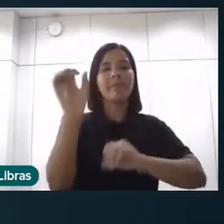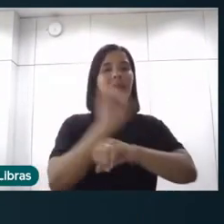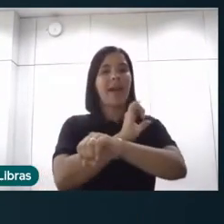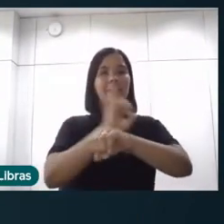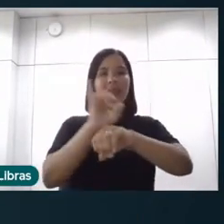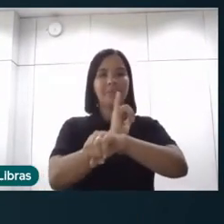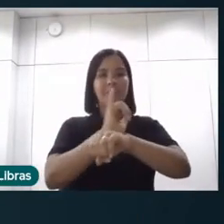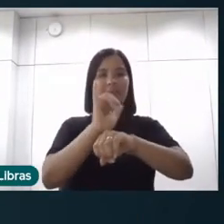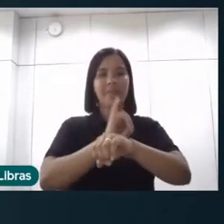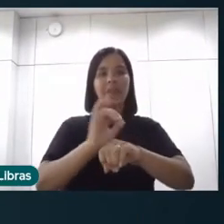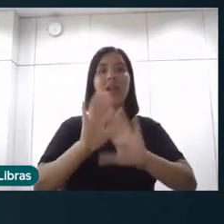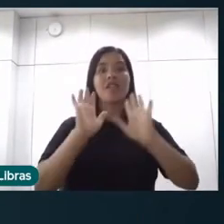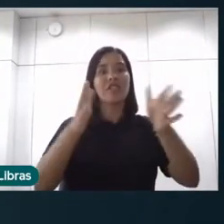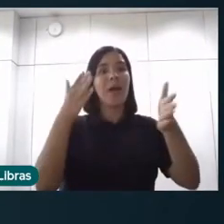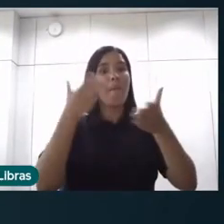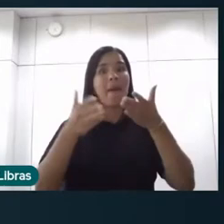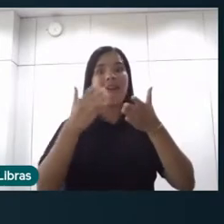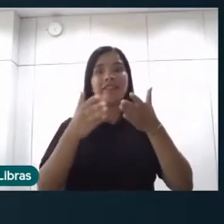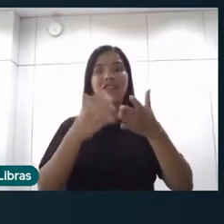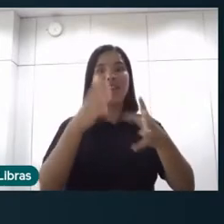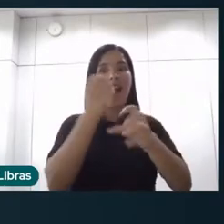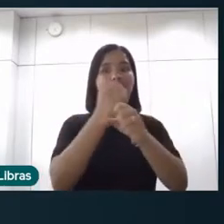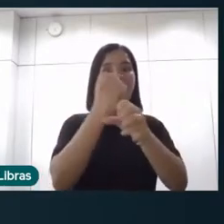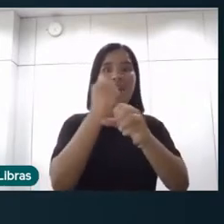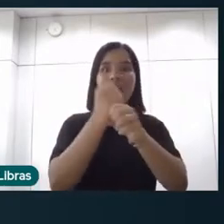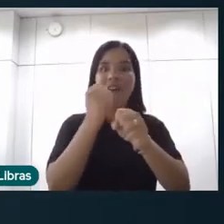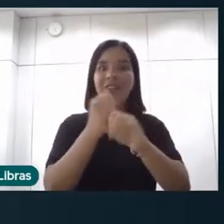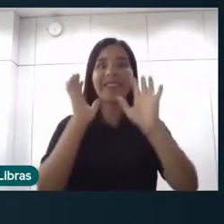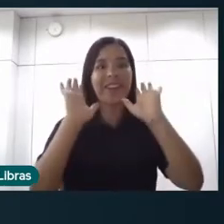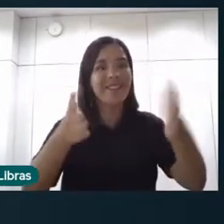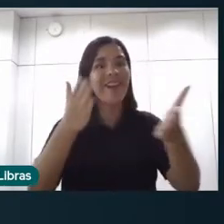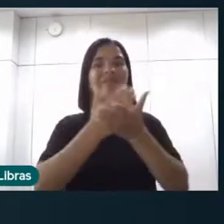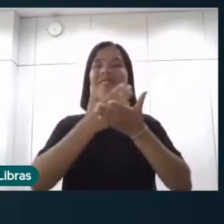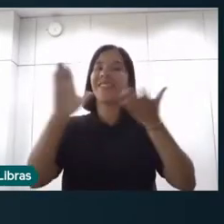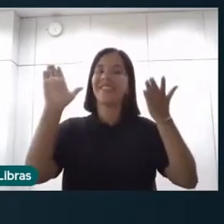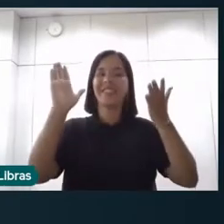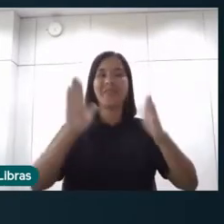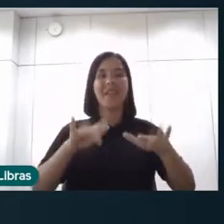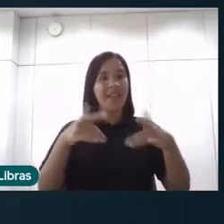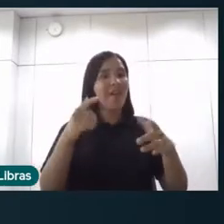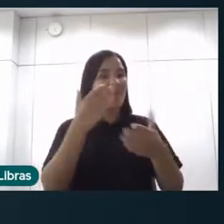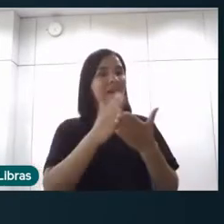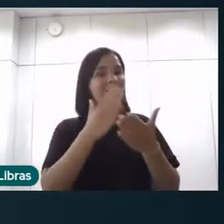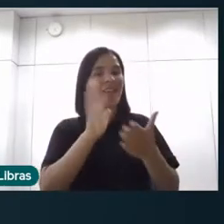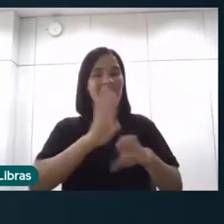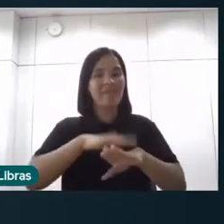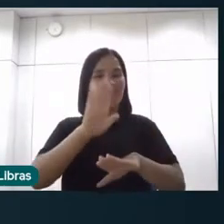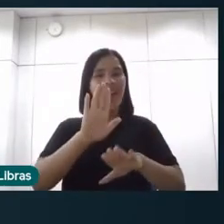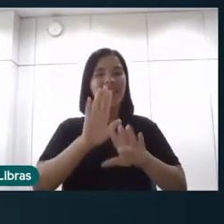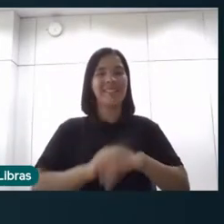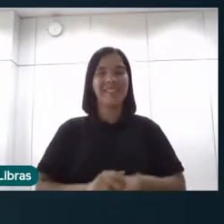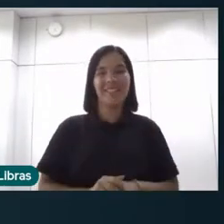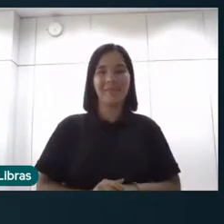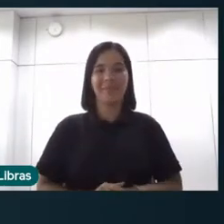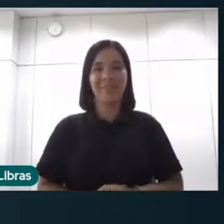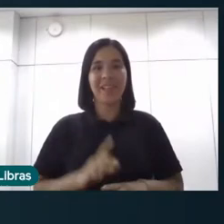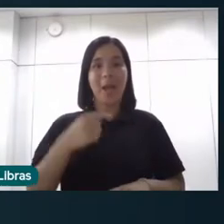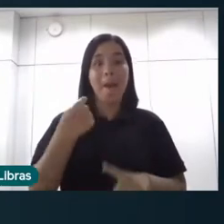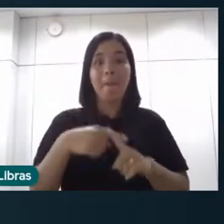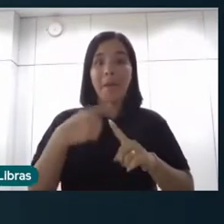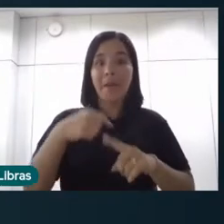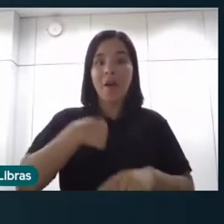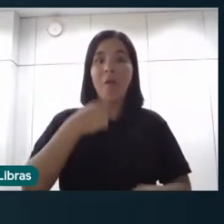eu já vim aqui várias, já perdi a conta. No início estava até contando, agora já perdi a conta e espero perder ainda mais a conta, Betânia? Que acho que essa